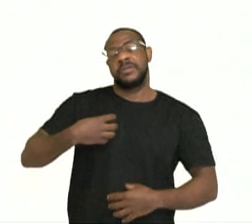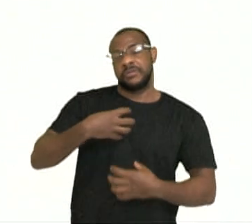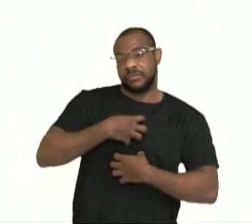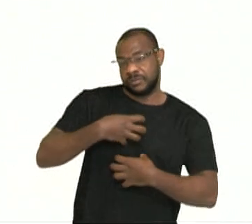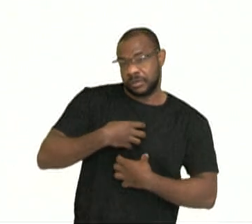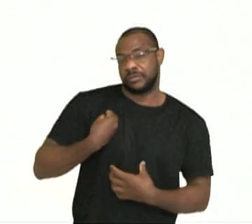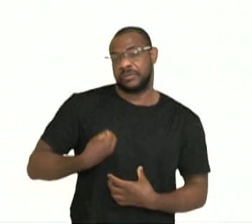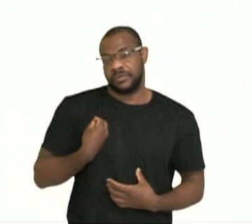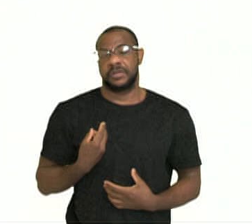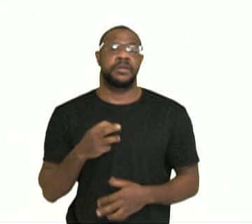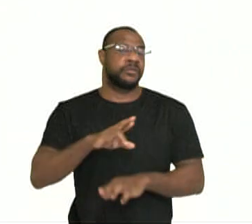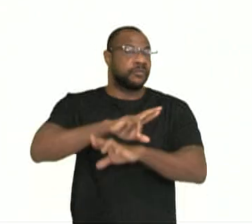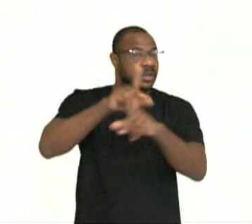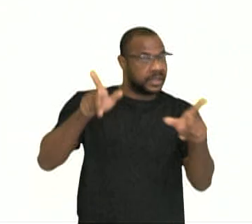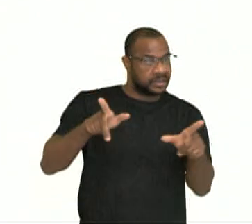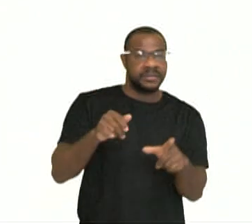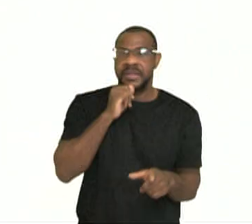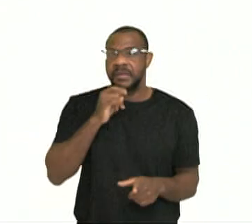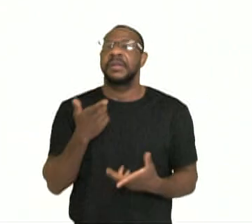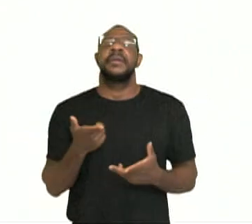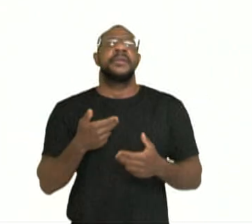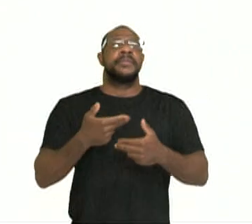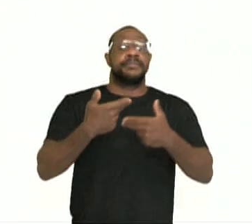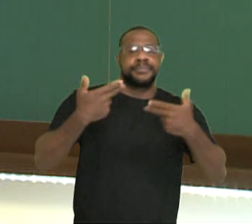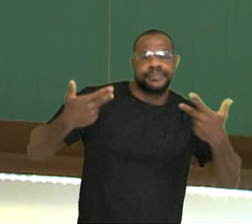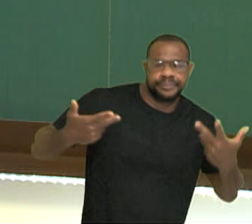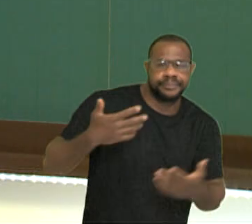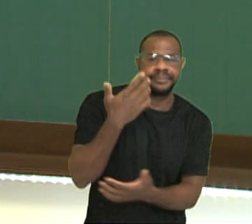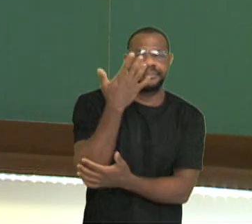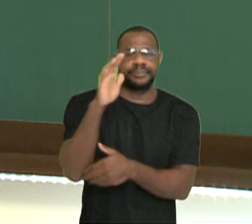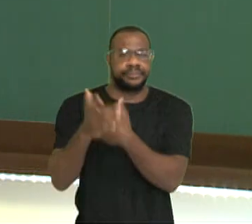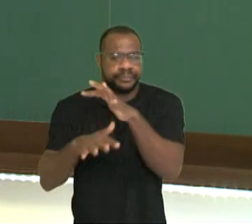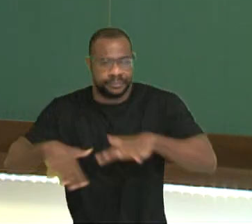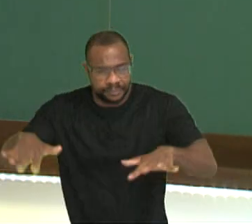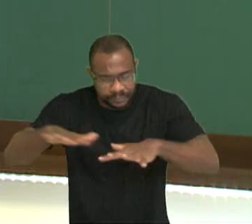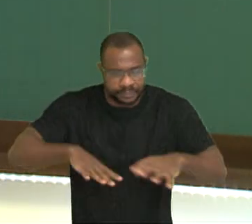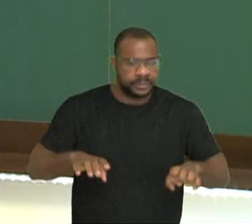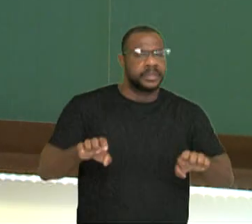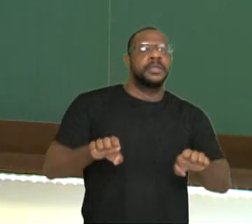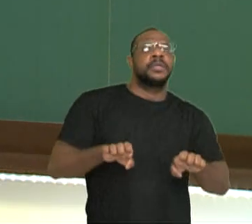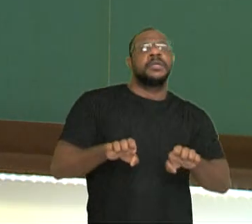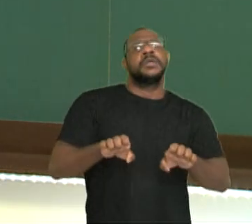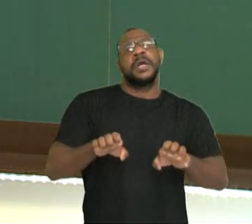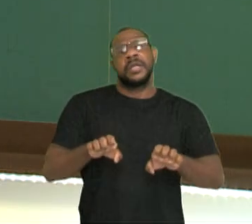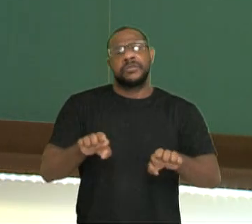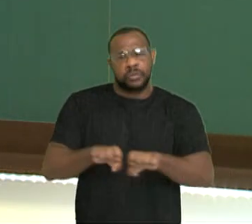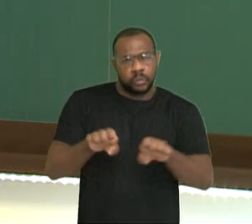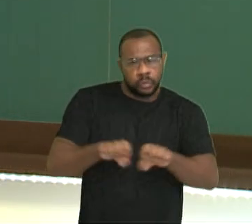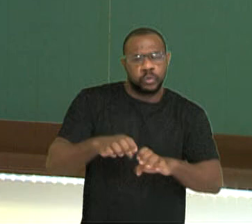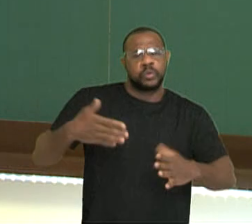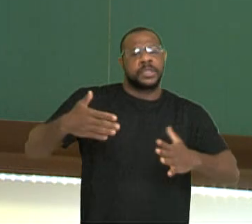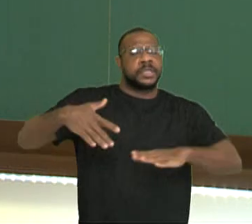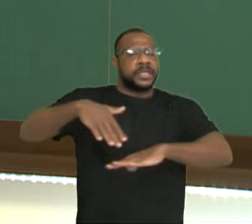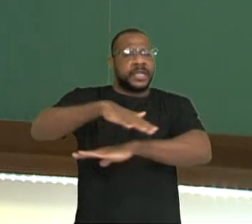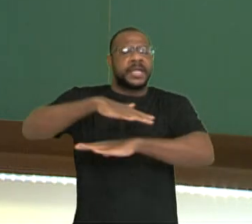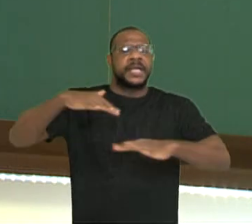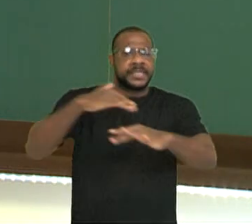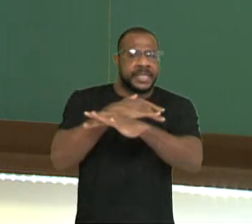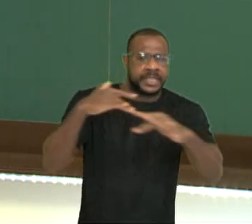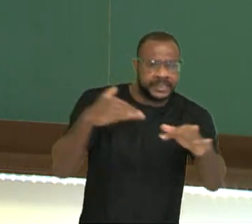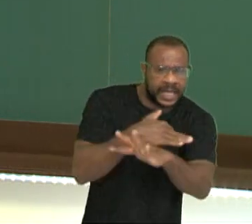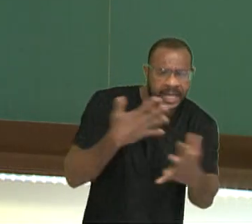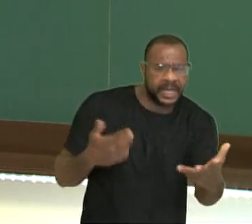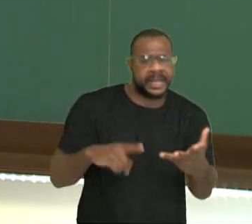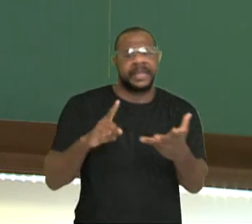recurso natural, riqueza de mão de obra, infraestrutura urbana, infraestrutura rural. Então são elementos que